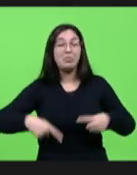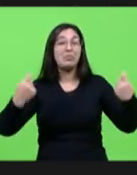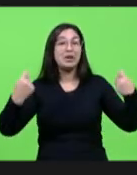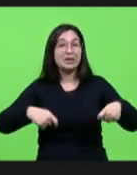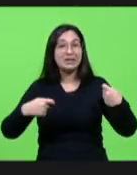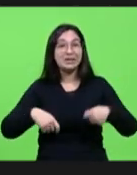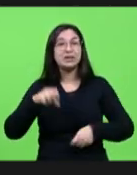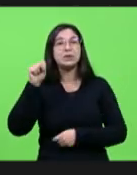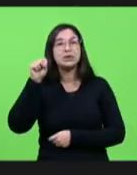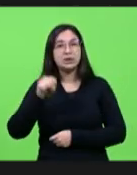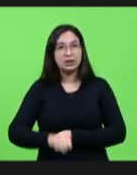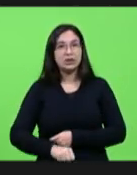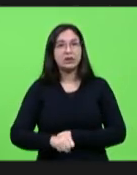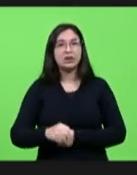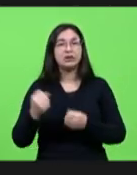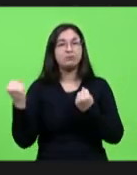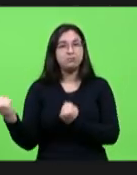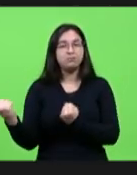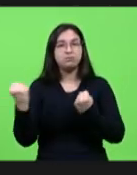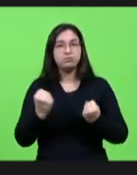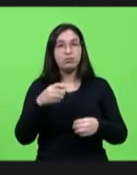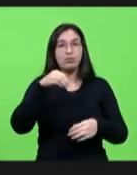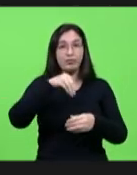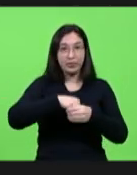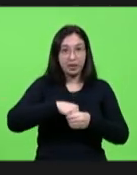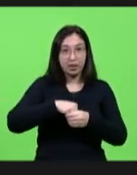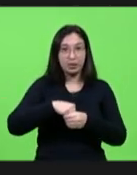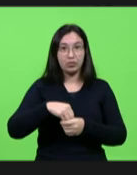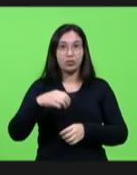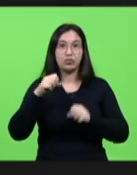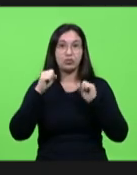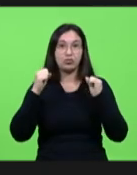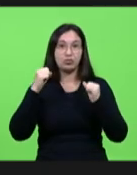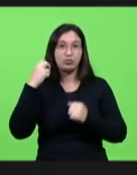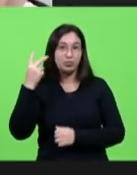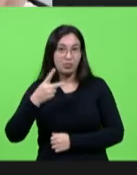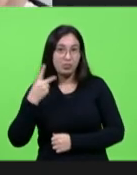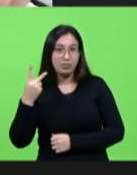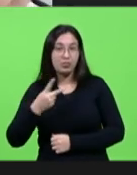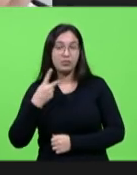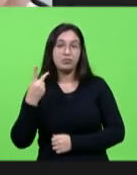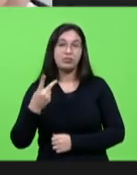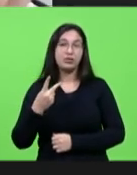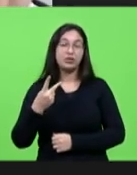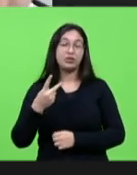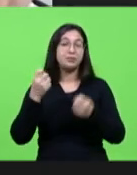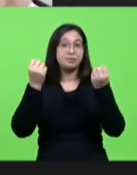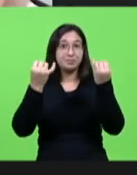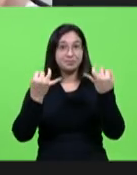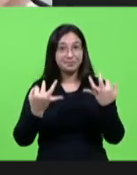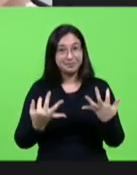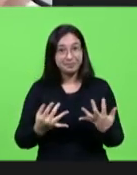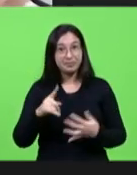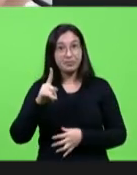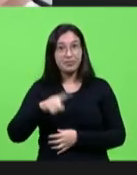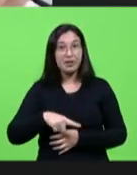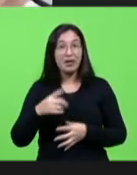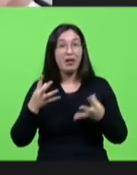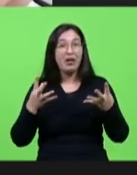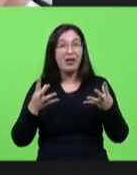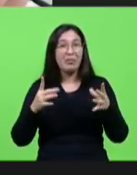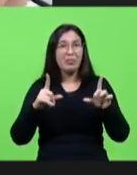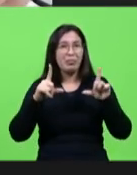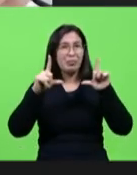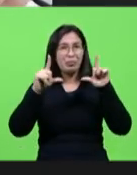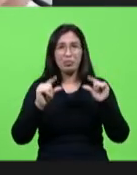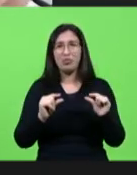sim reforçar a luta dentro do parlamento e dizer que é muito pouco